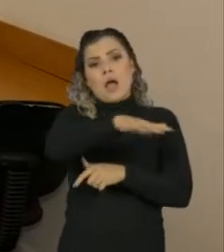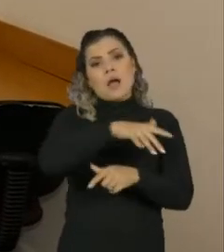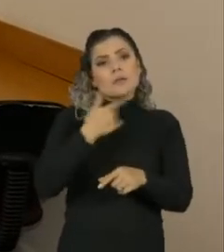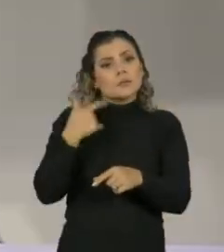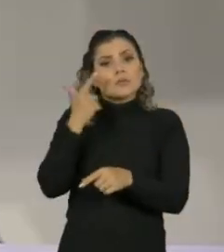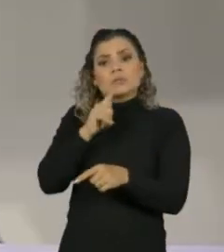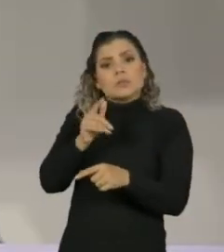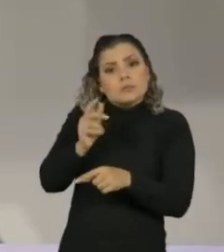exemplo.